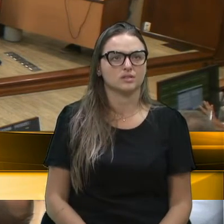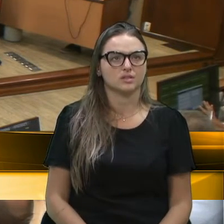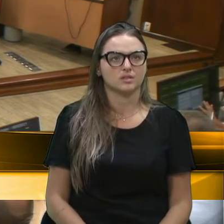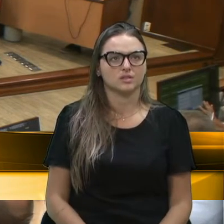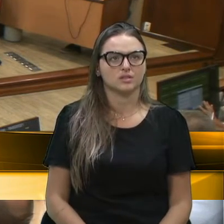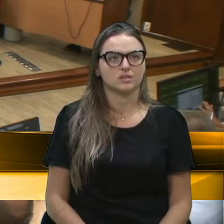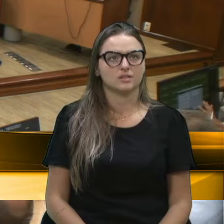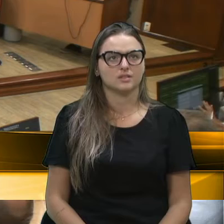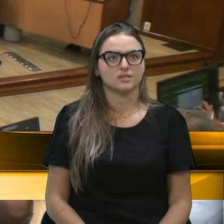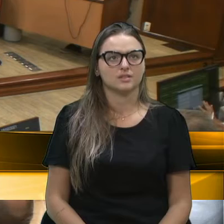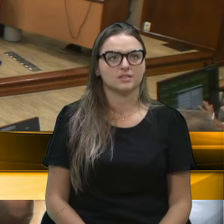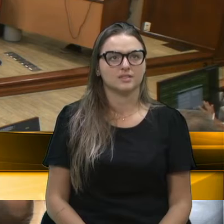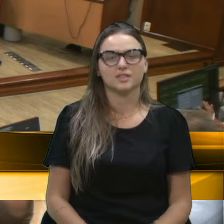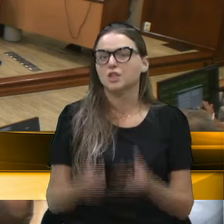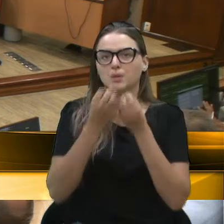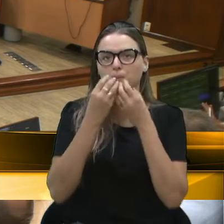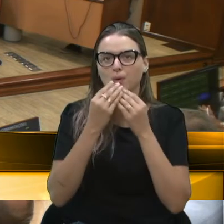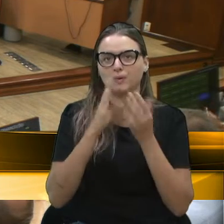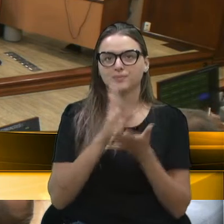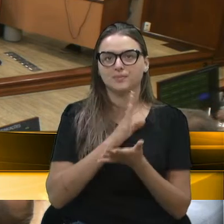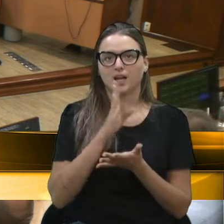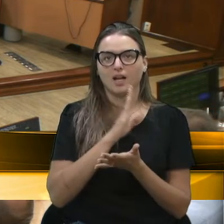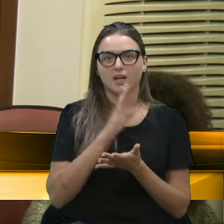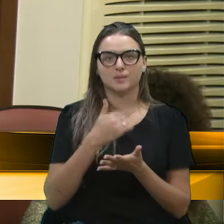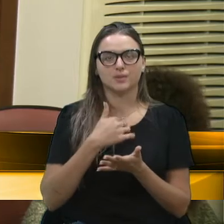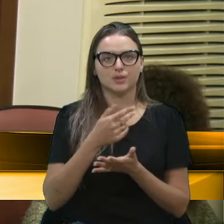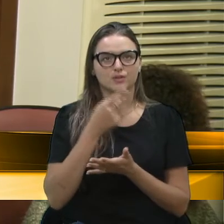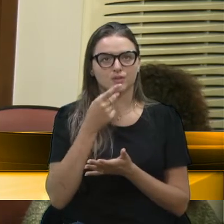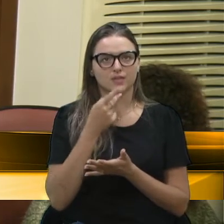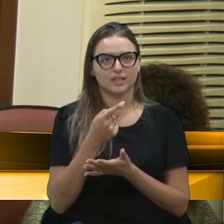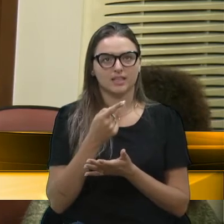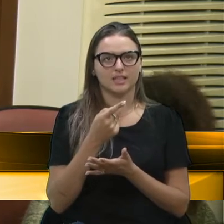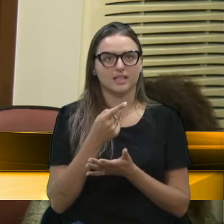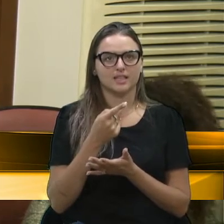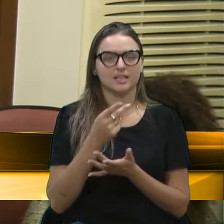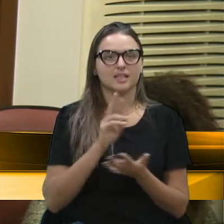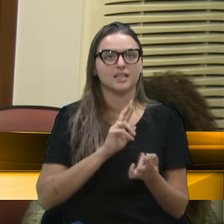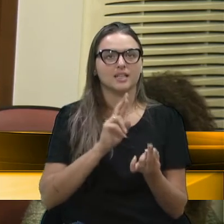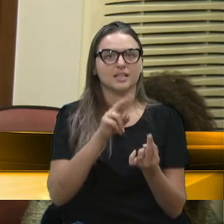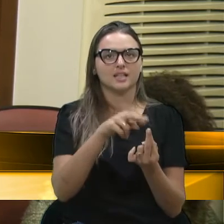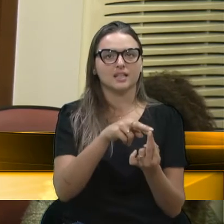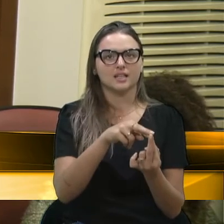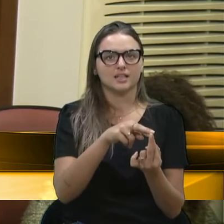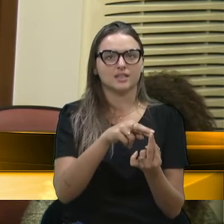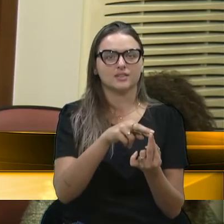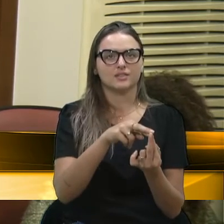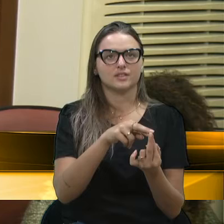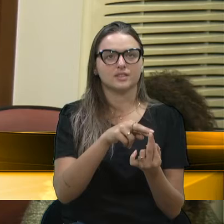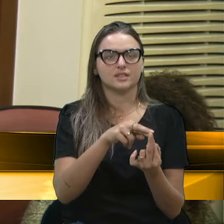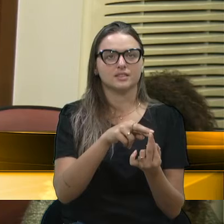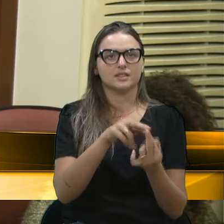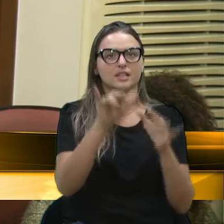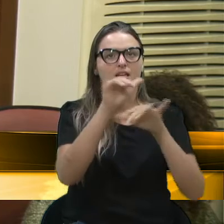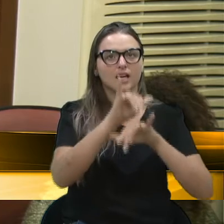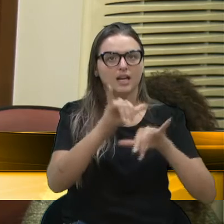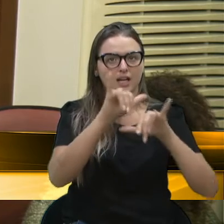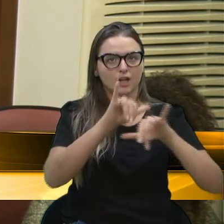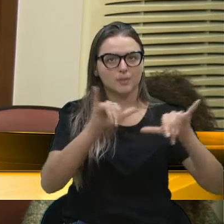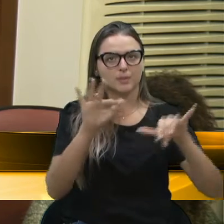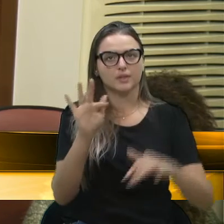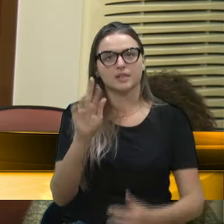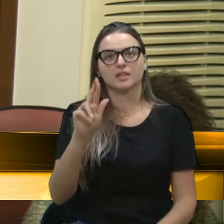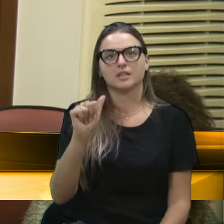Bom, rapidamente, então, eu gostaria de fazer referência à campanha da fraternidade